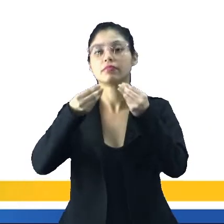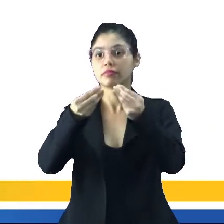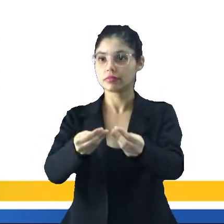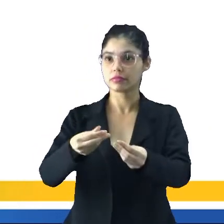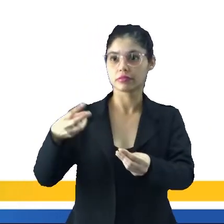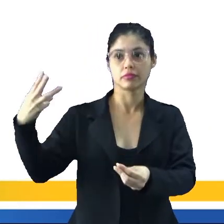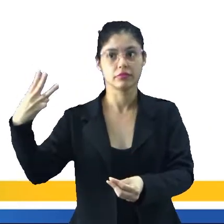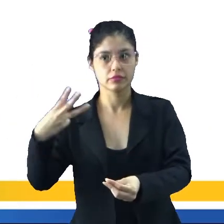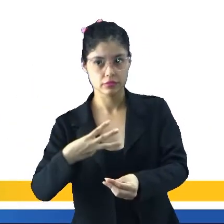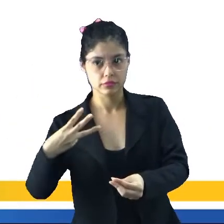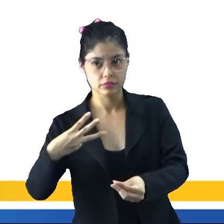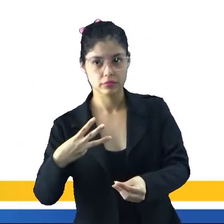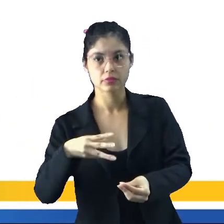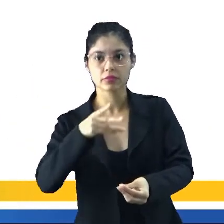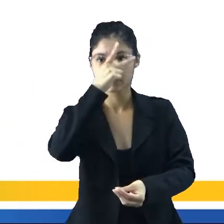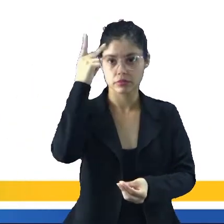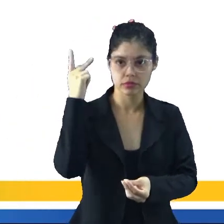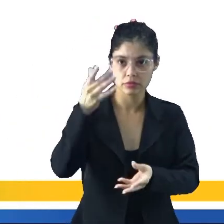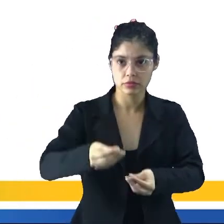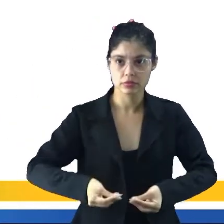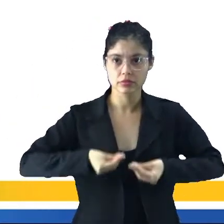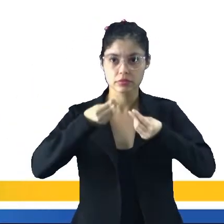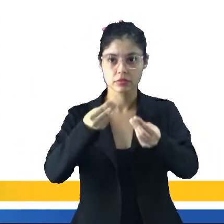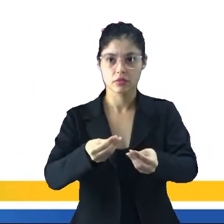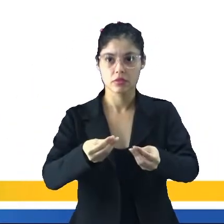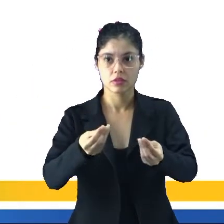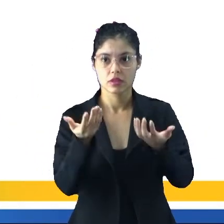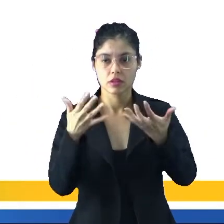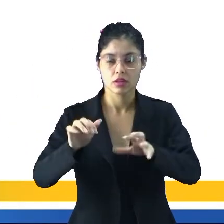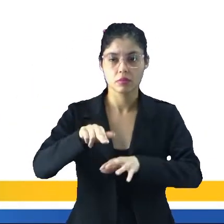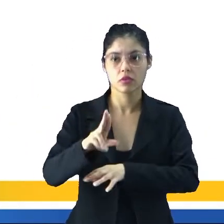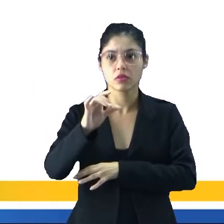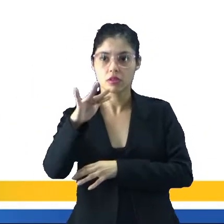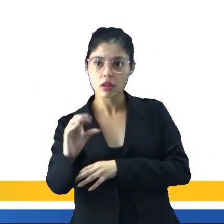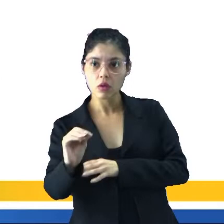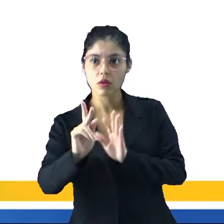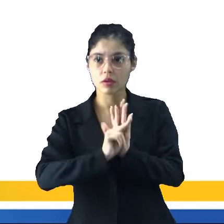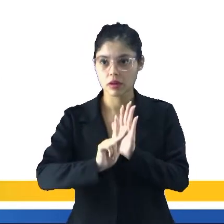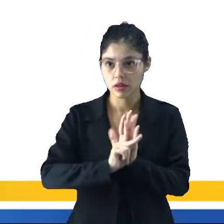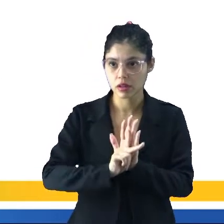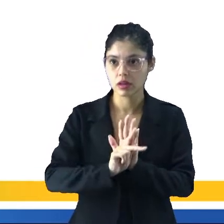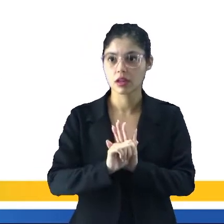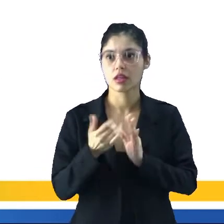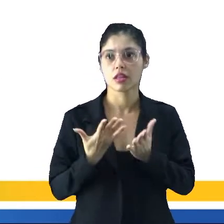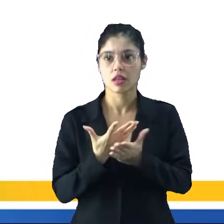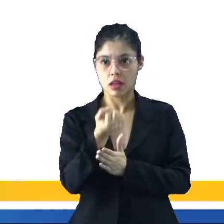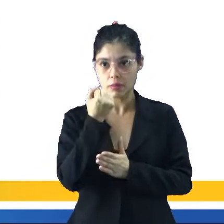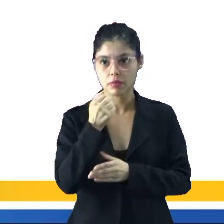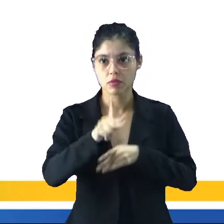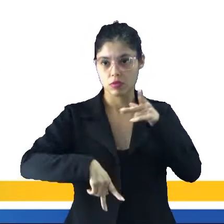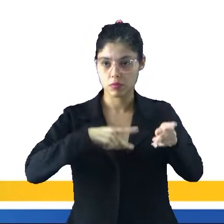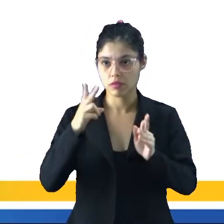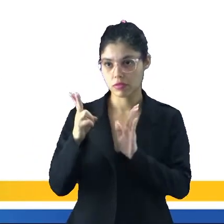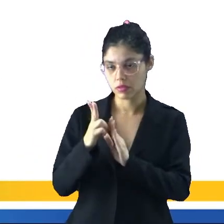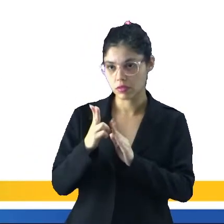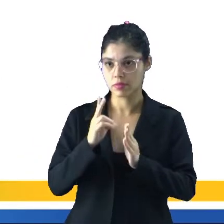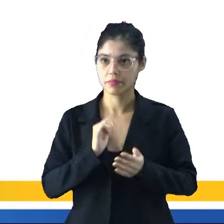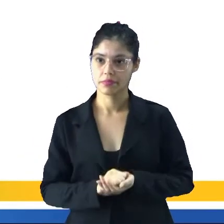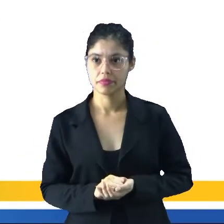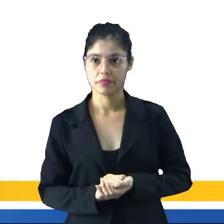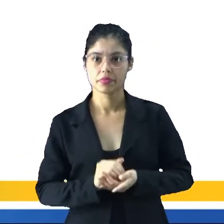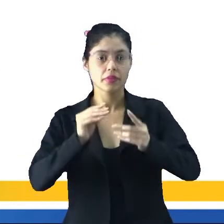por terceiros, adquiridos ou desapropriadas também pela União, que se destinam à posse permanente dos povos